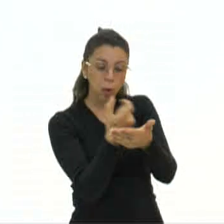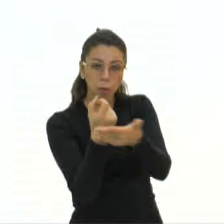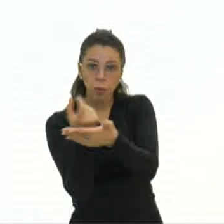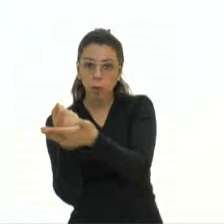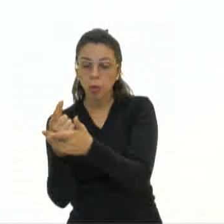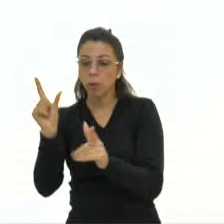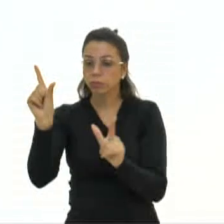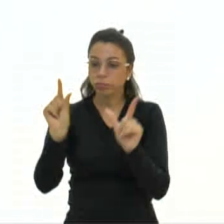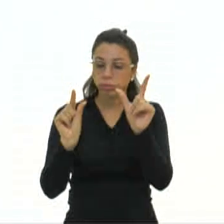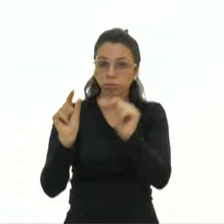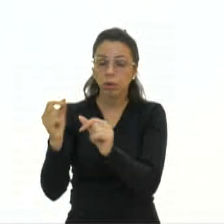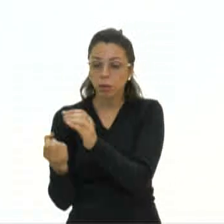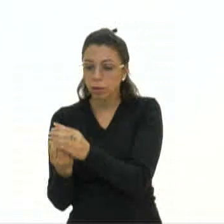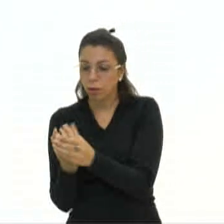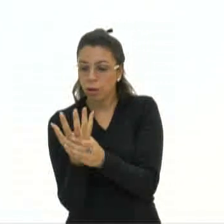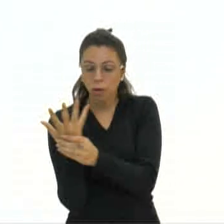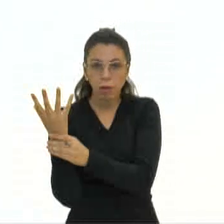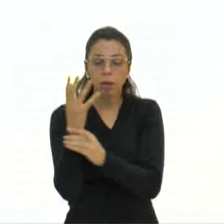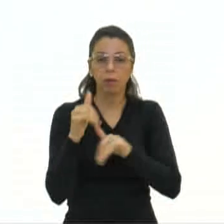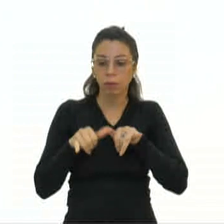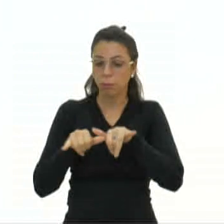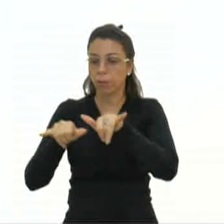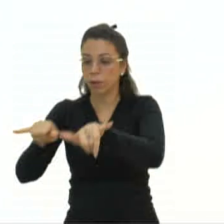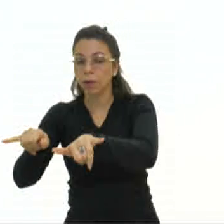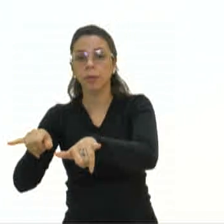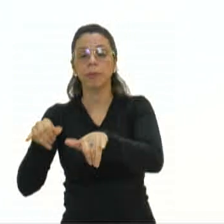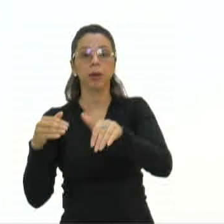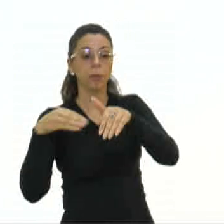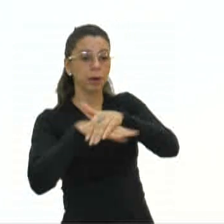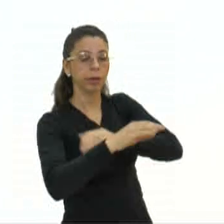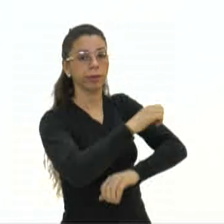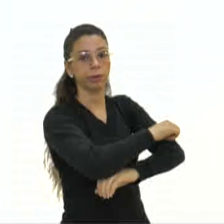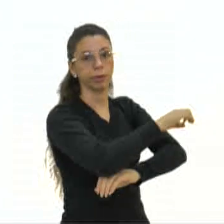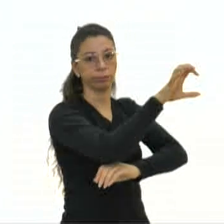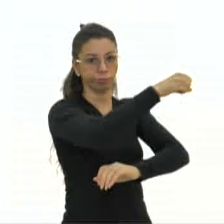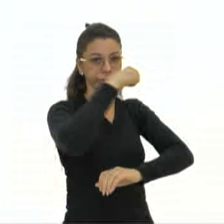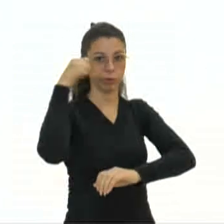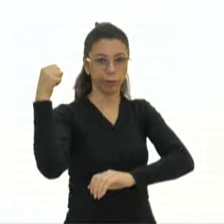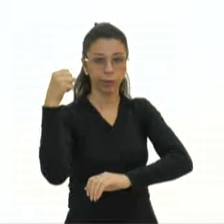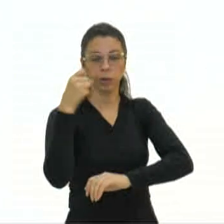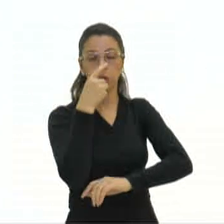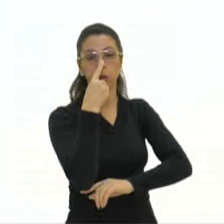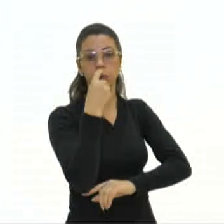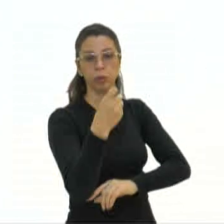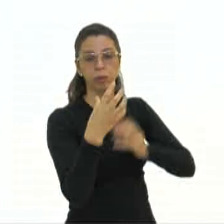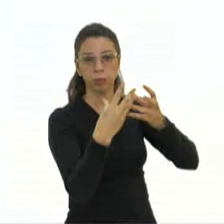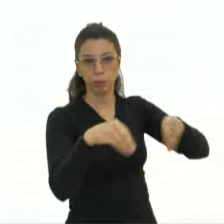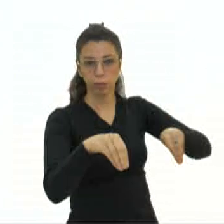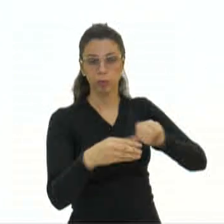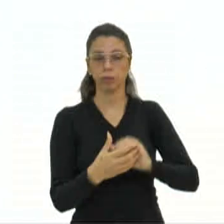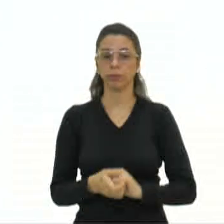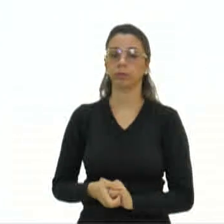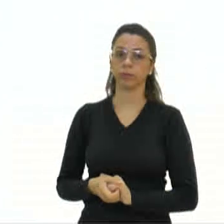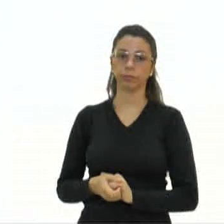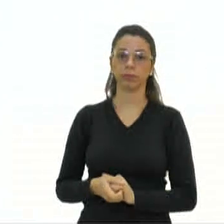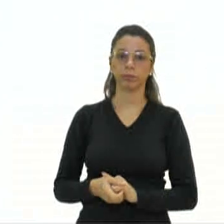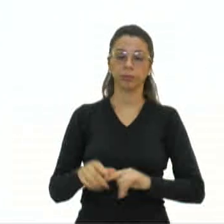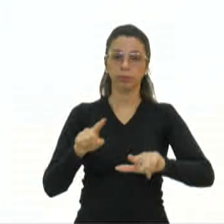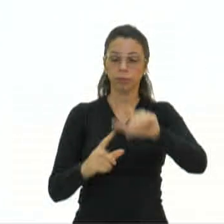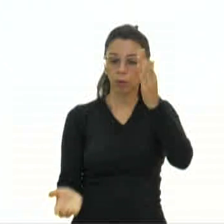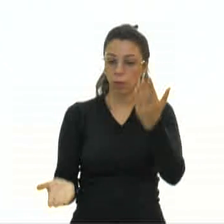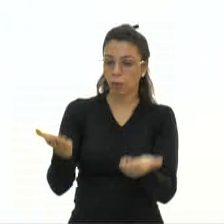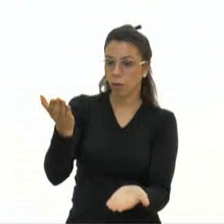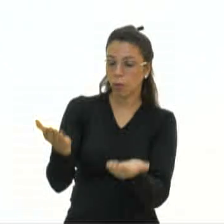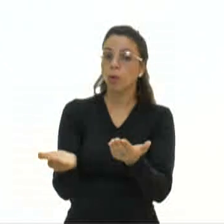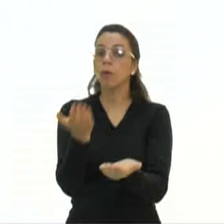quantidades de vegetais ao ir ao mercado para que não estraguem na geladeira. Letra C. Manter um equilíbrio nas porções de alimento